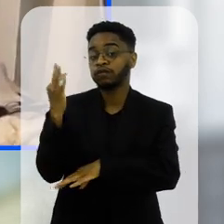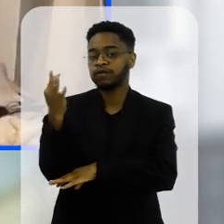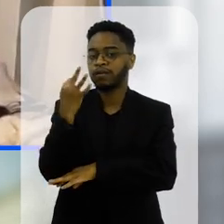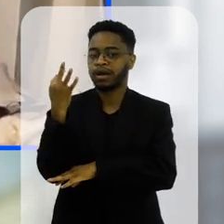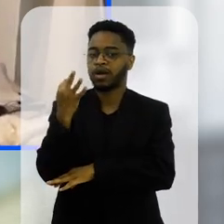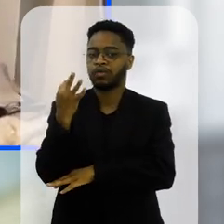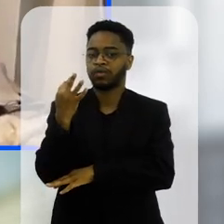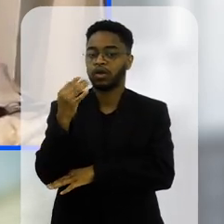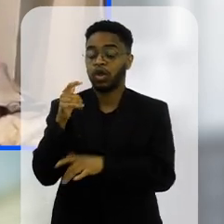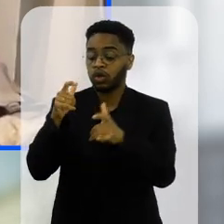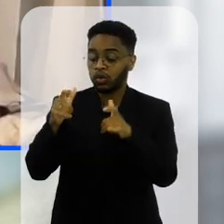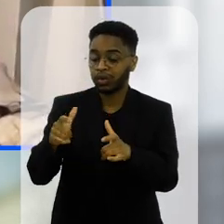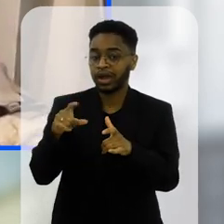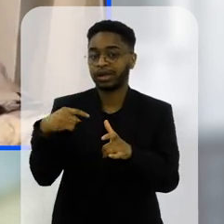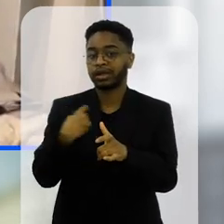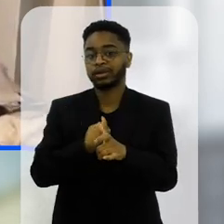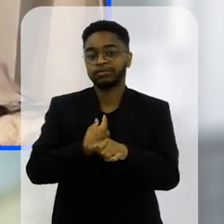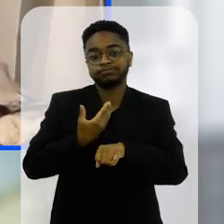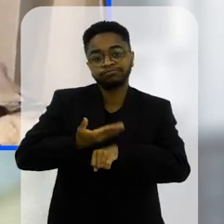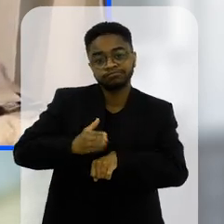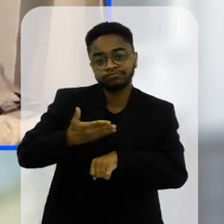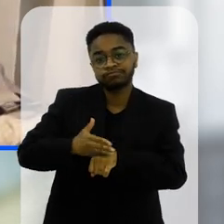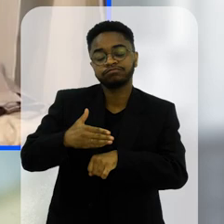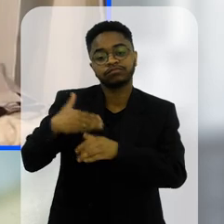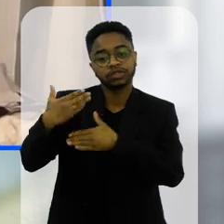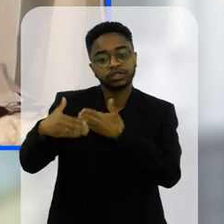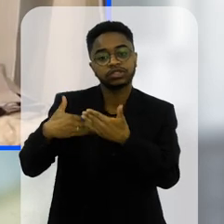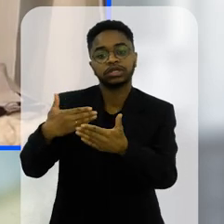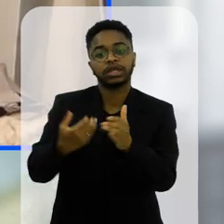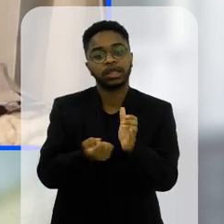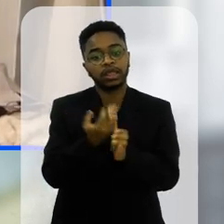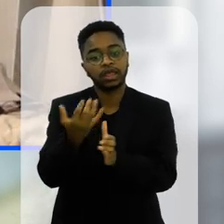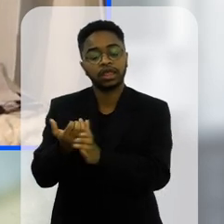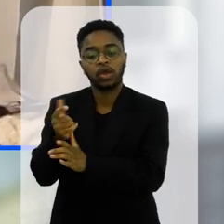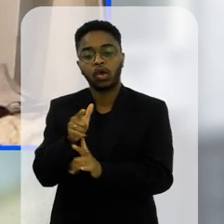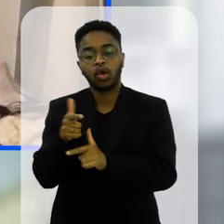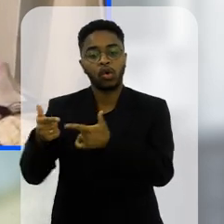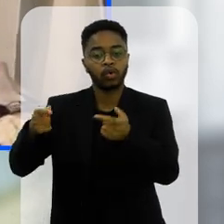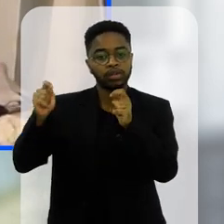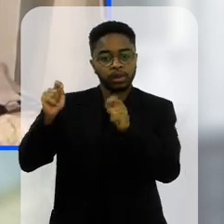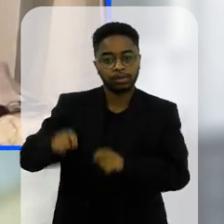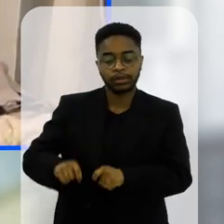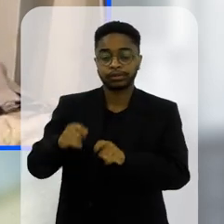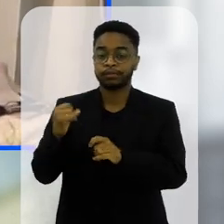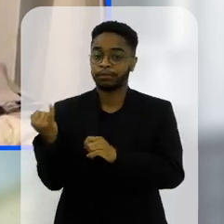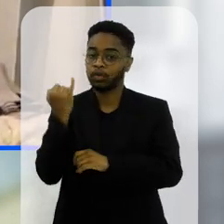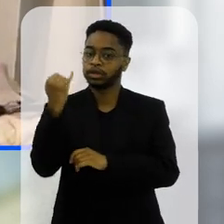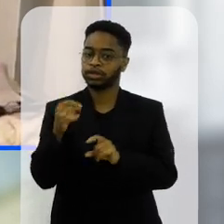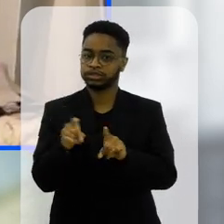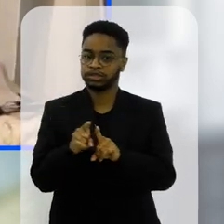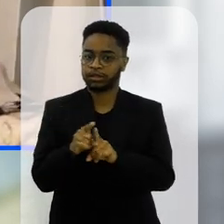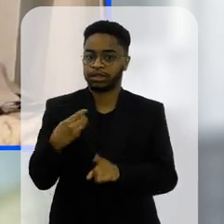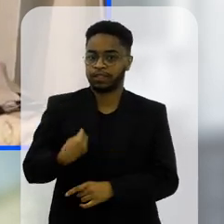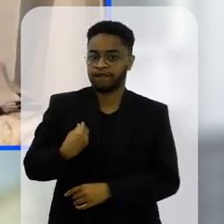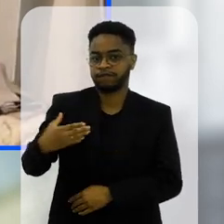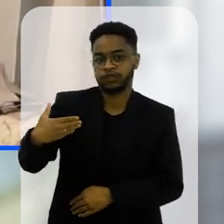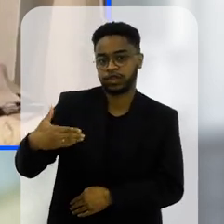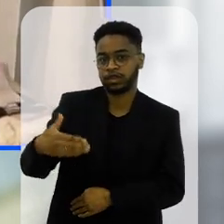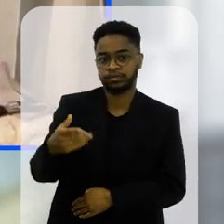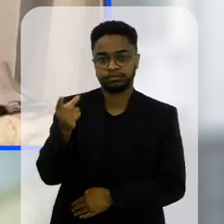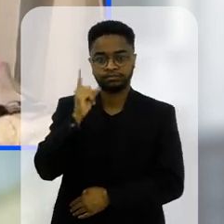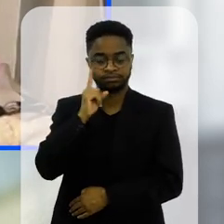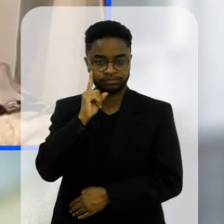gente tem para poder exercitar aprimorar e desenvolver todas as outras habilidades que são importantes para ele na vida deles